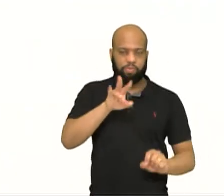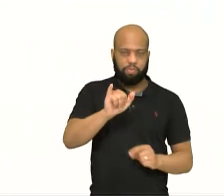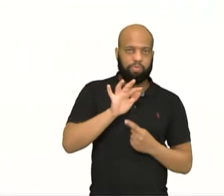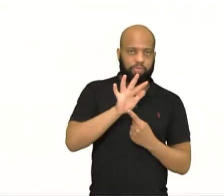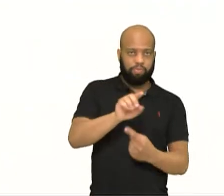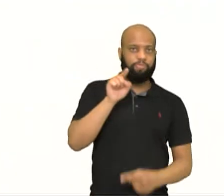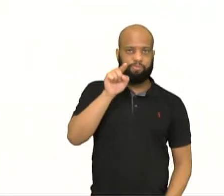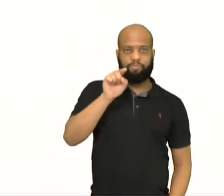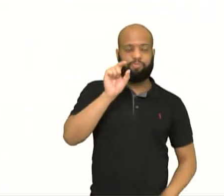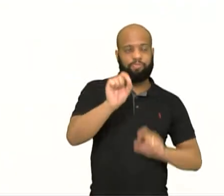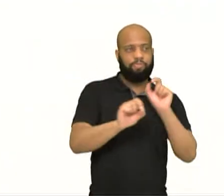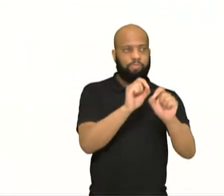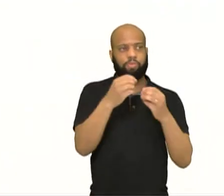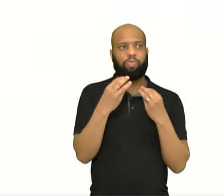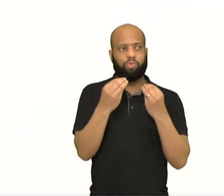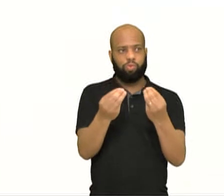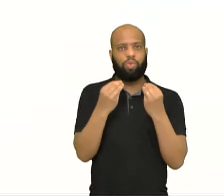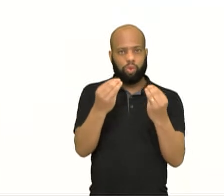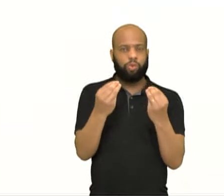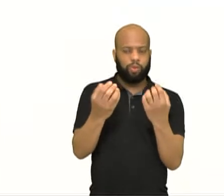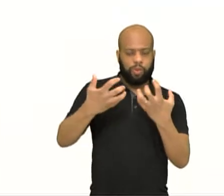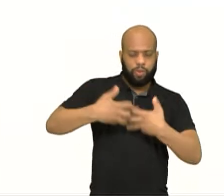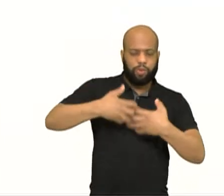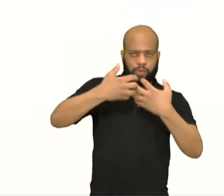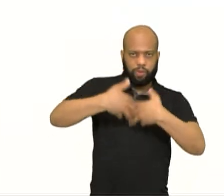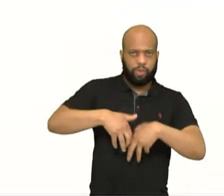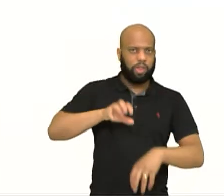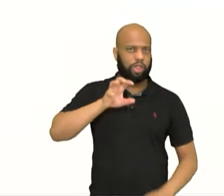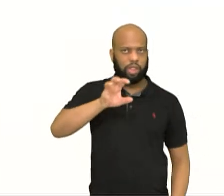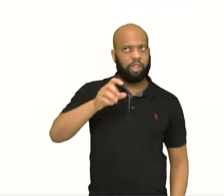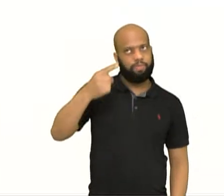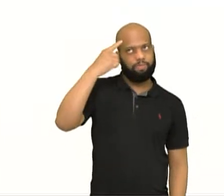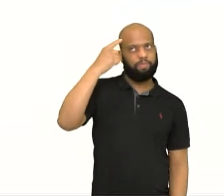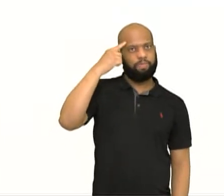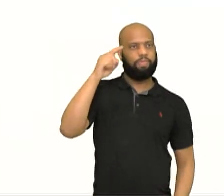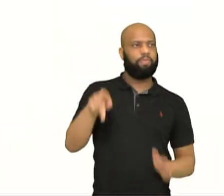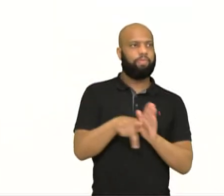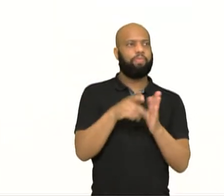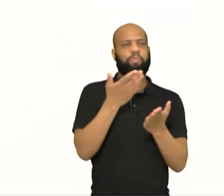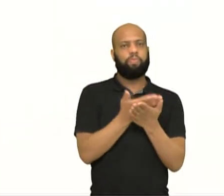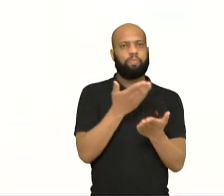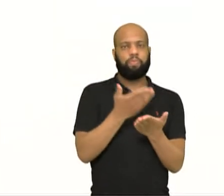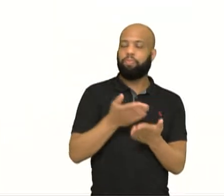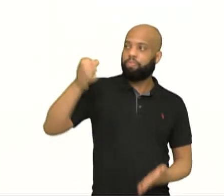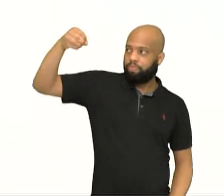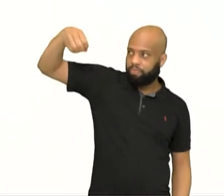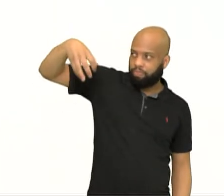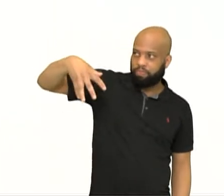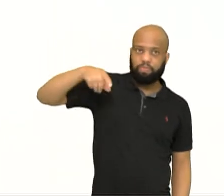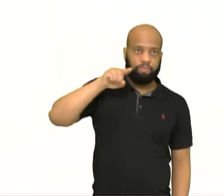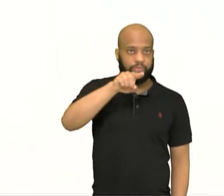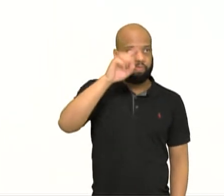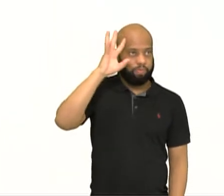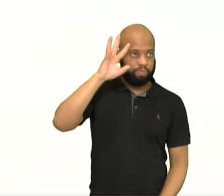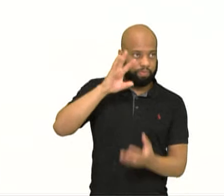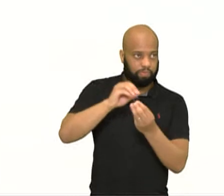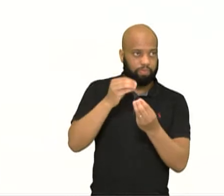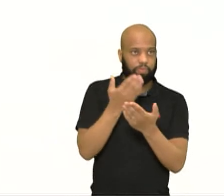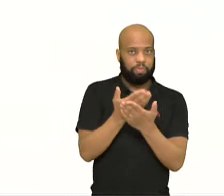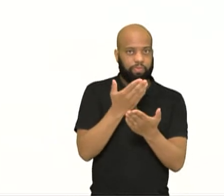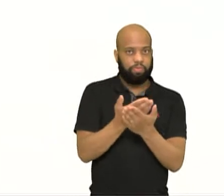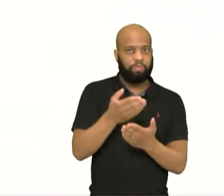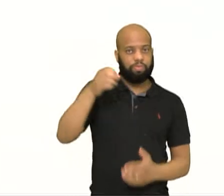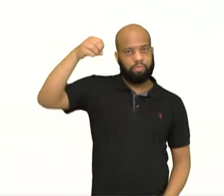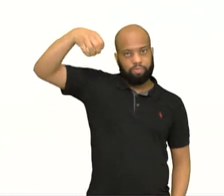para você como é que funciona essa ideia do estudo da luz. Para você compreender o estudo da luz,